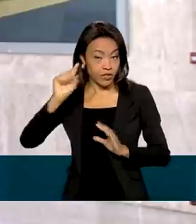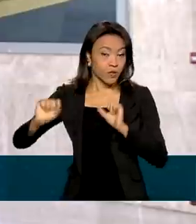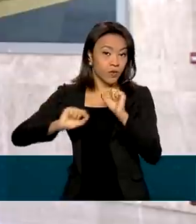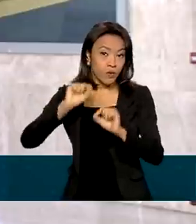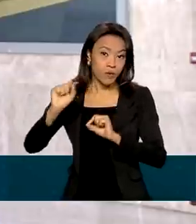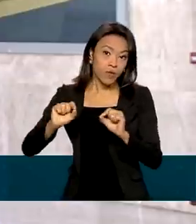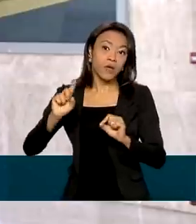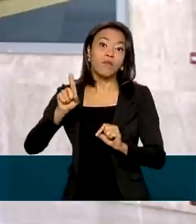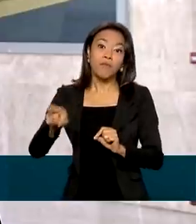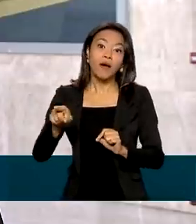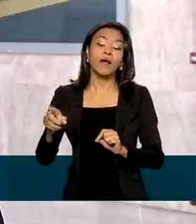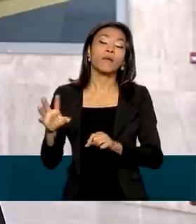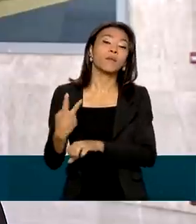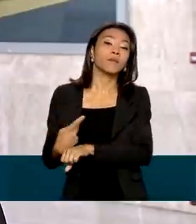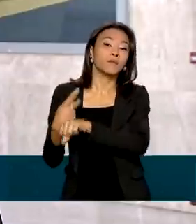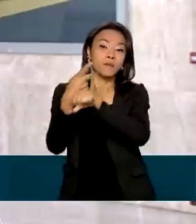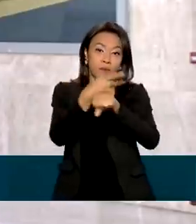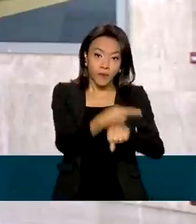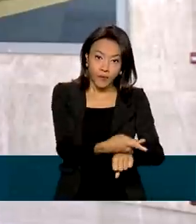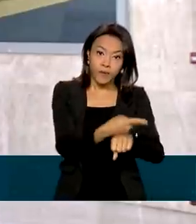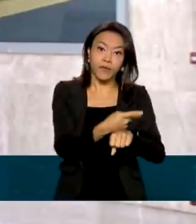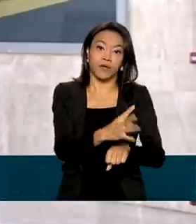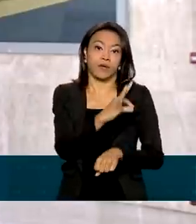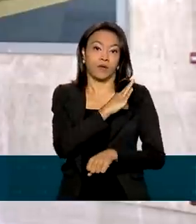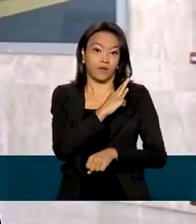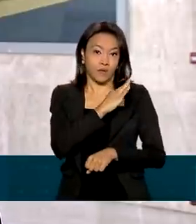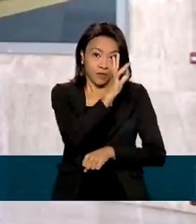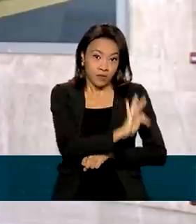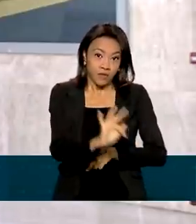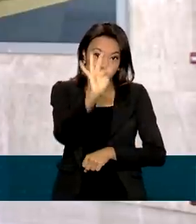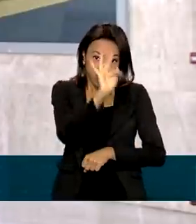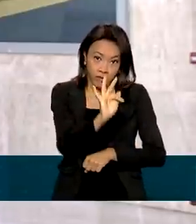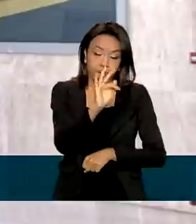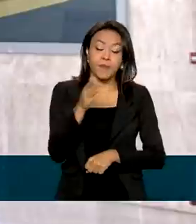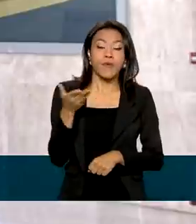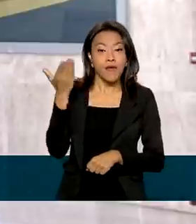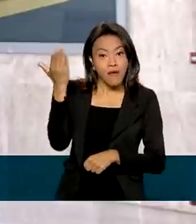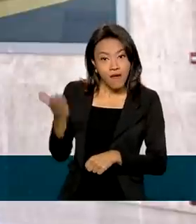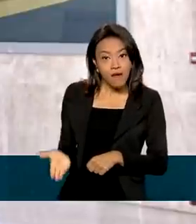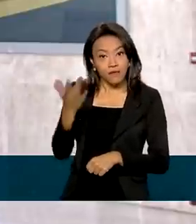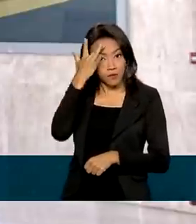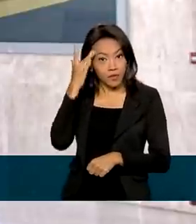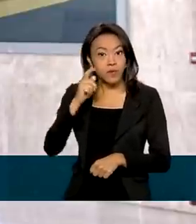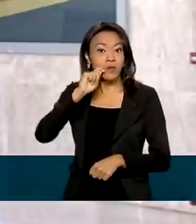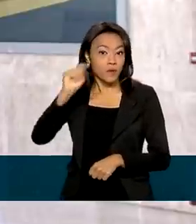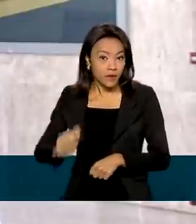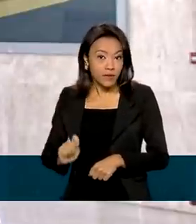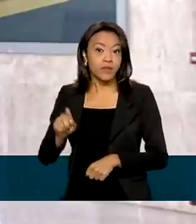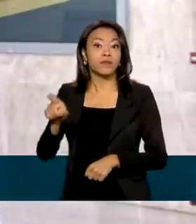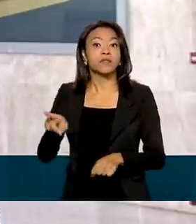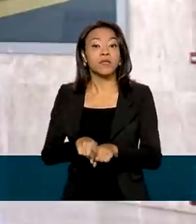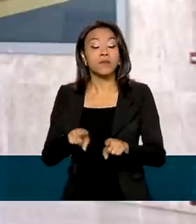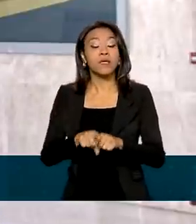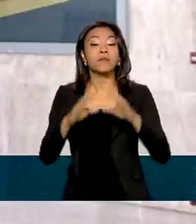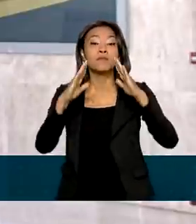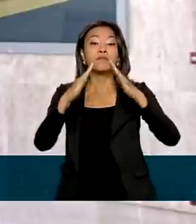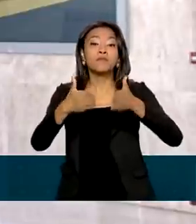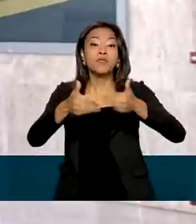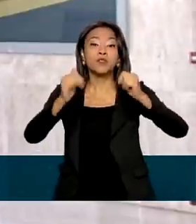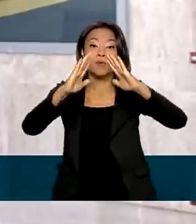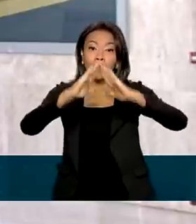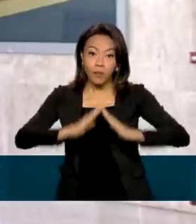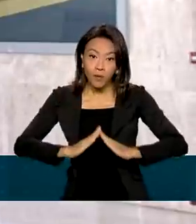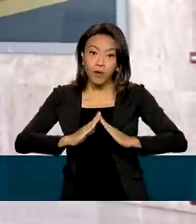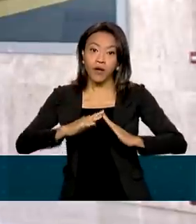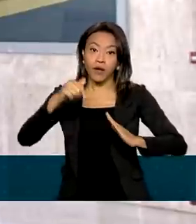se registrar em uma das unidades da Polícia Federal. Feito isso, ele vai poder requerer também a residência temporária com validade